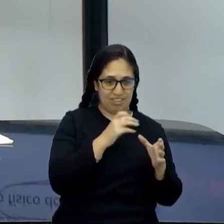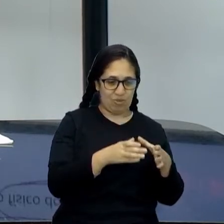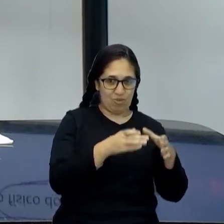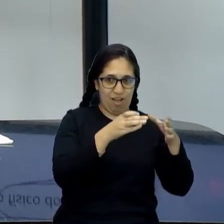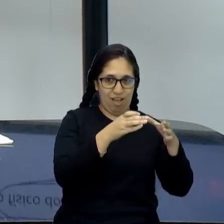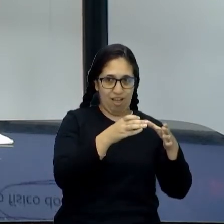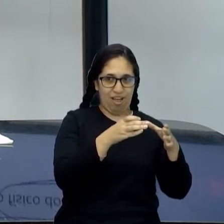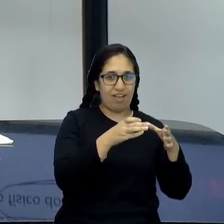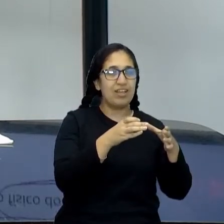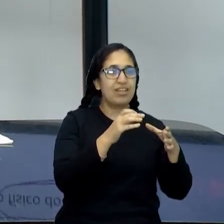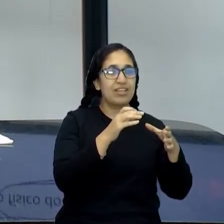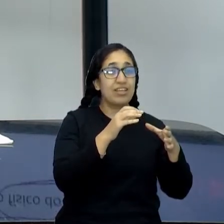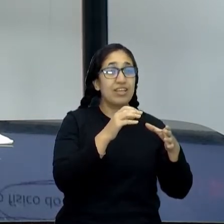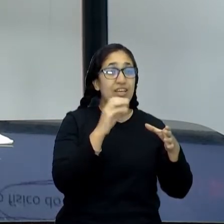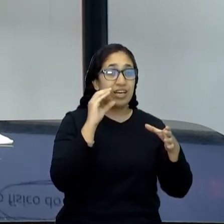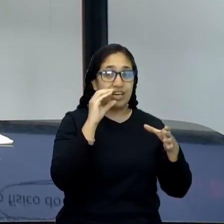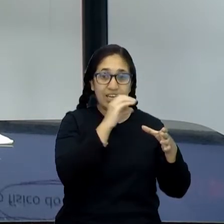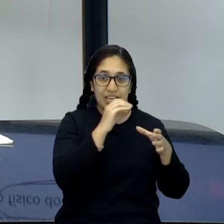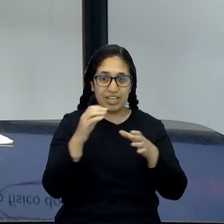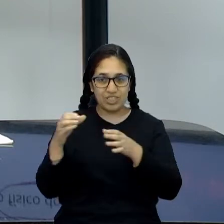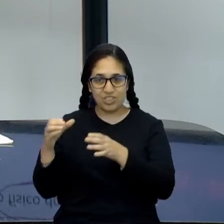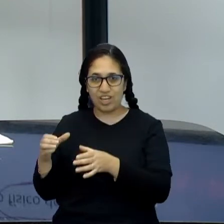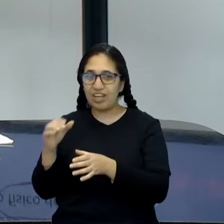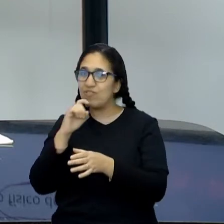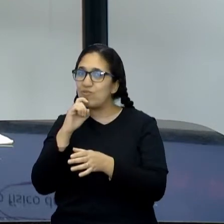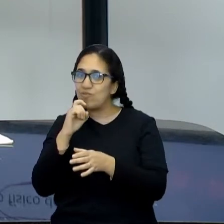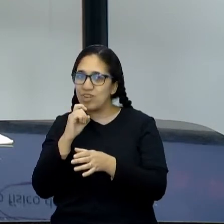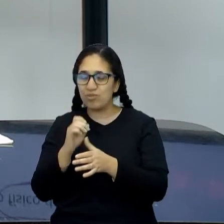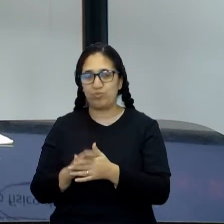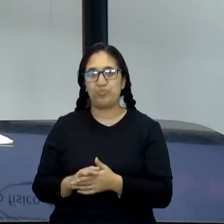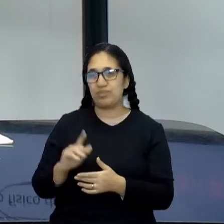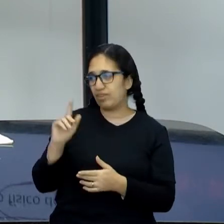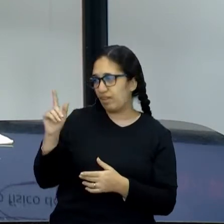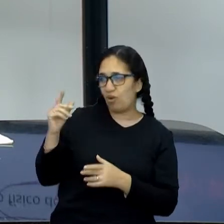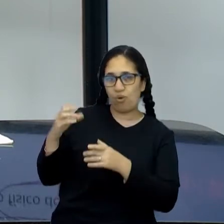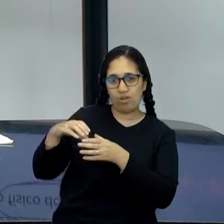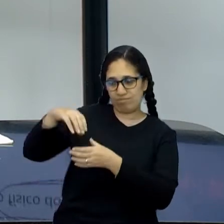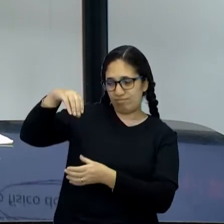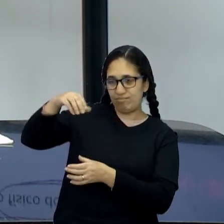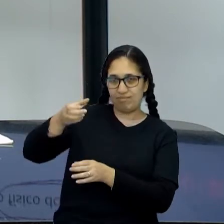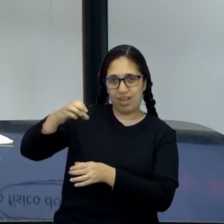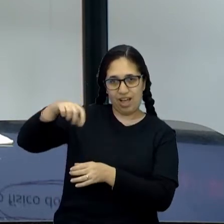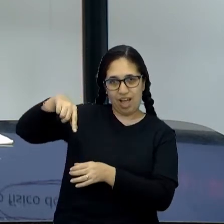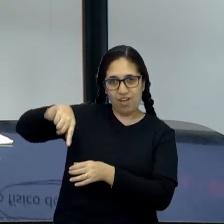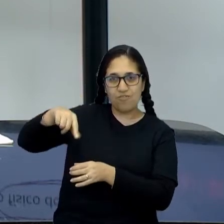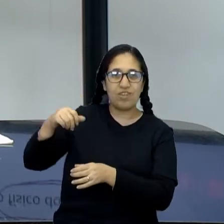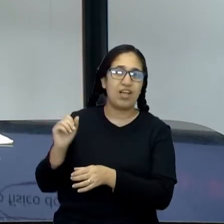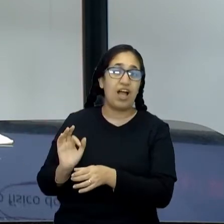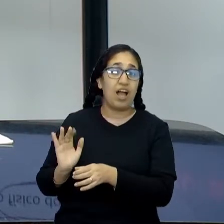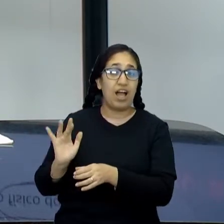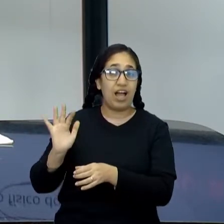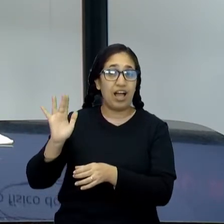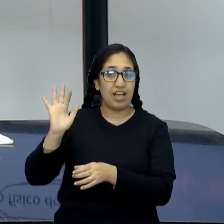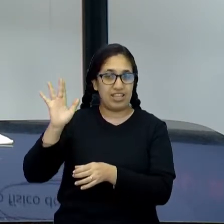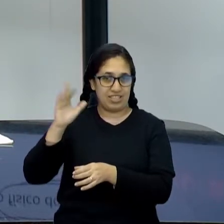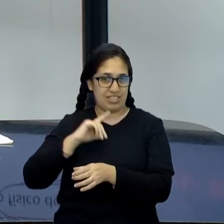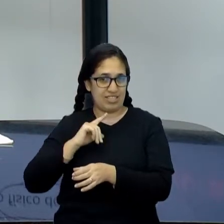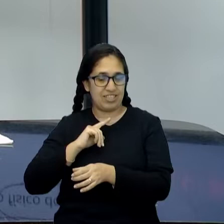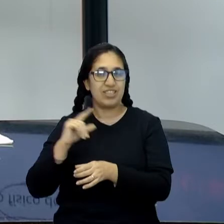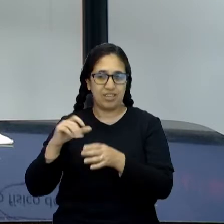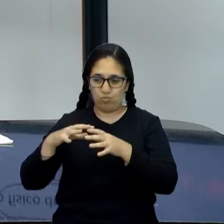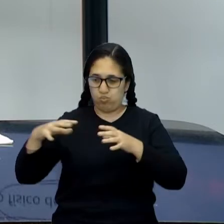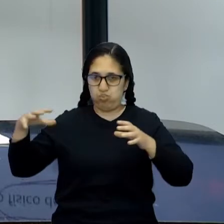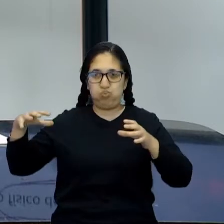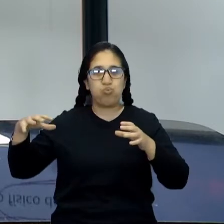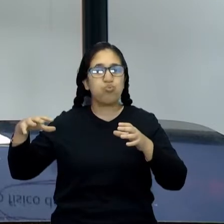fazer? Aqui tem uma garrafinha que dentro tem gás. A gente sabe da propriedade do gás que ele ocupa o